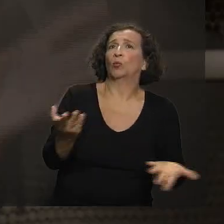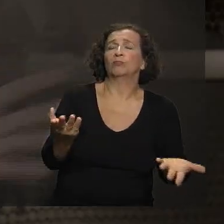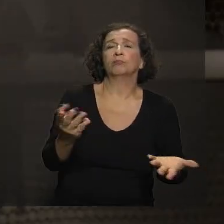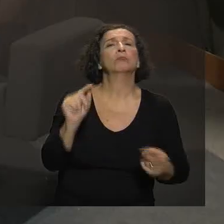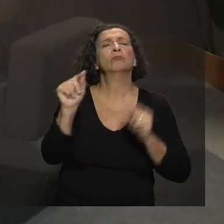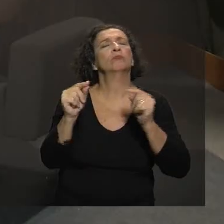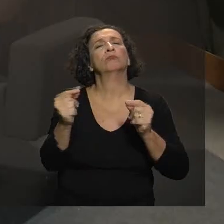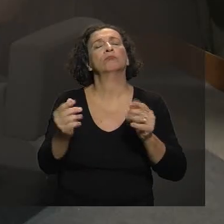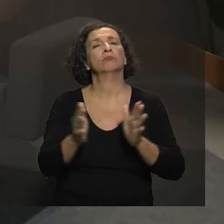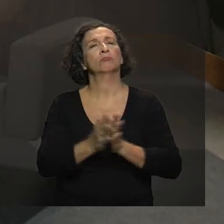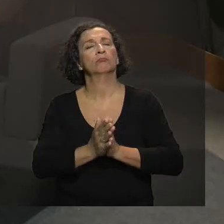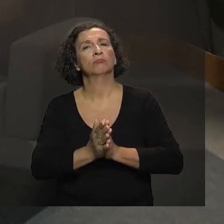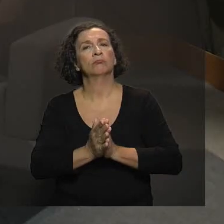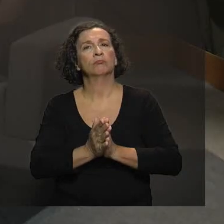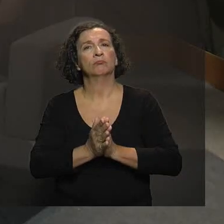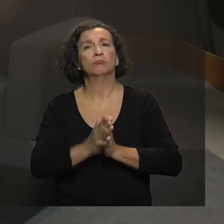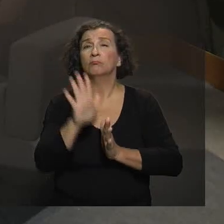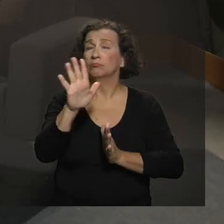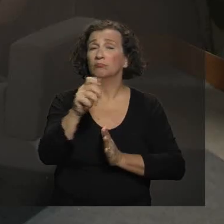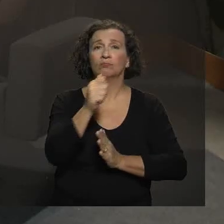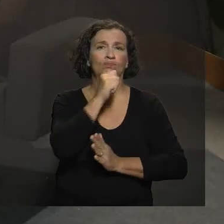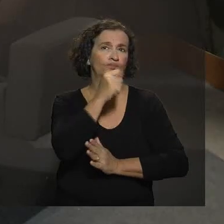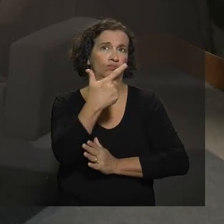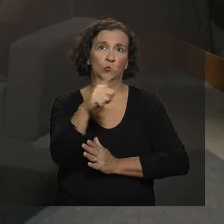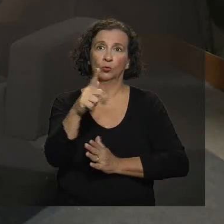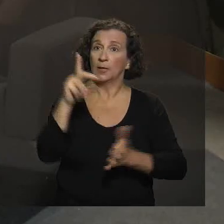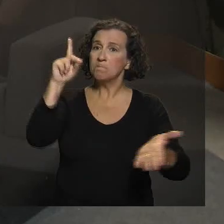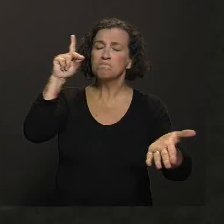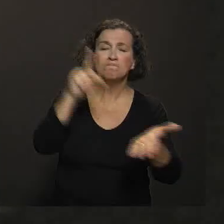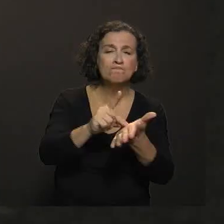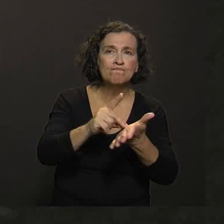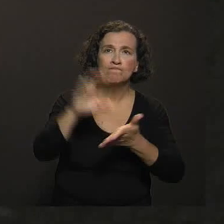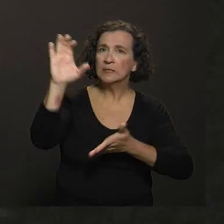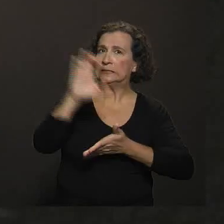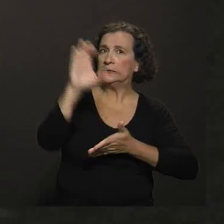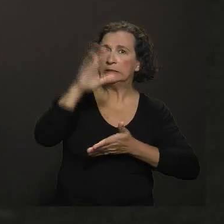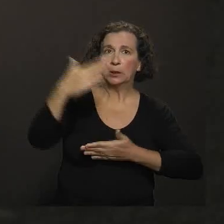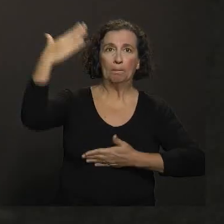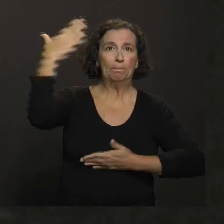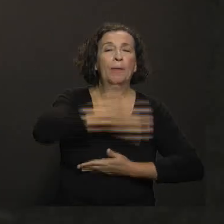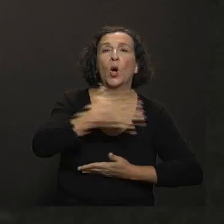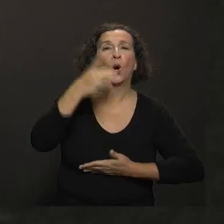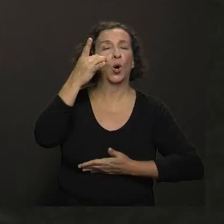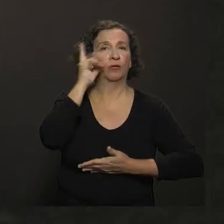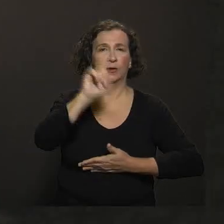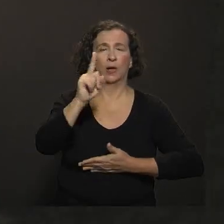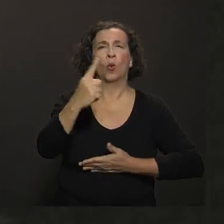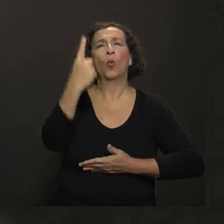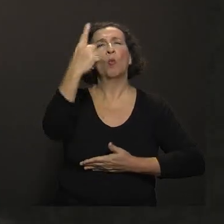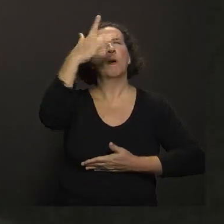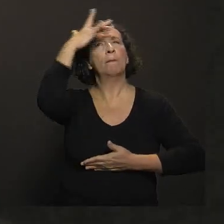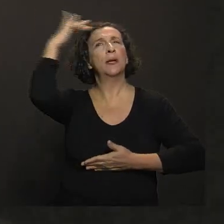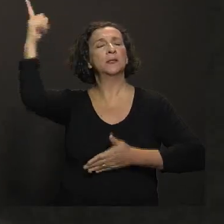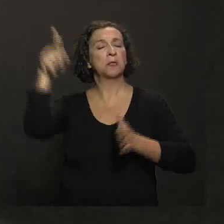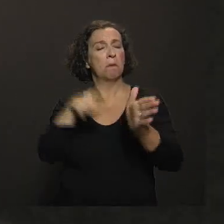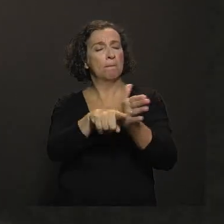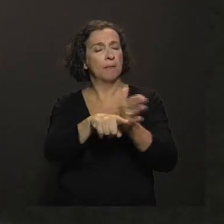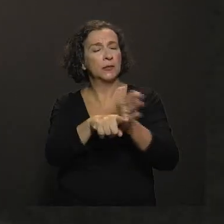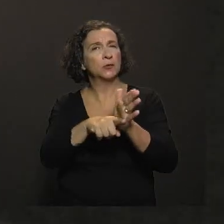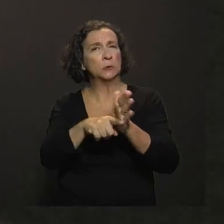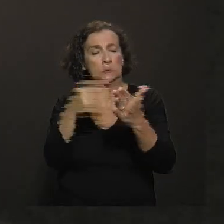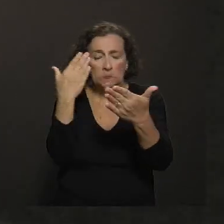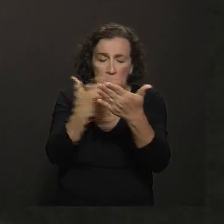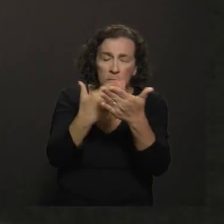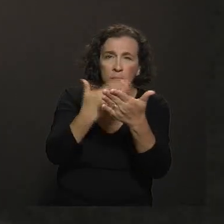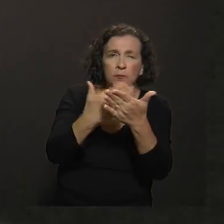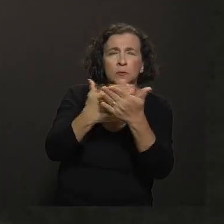Enfim, vamos lá. Não existe nenhuma evidência científica, não ficou comprovado. Isso foi um pesquisador lá atrás que fez um